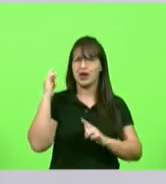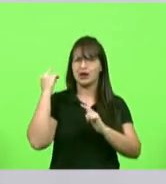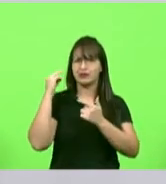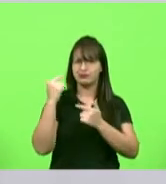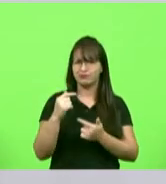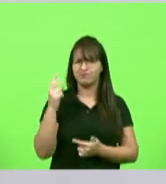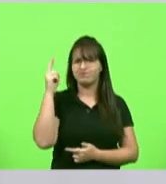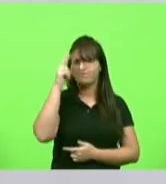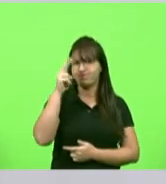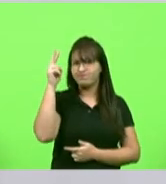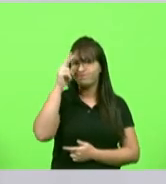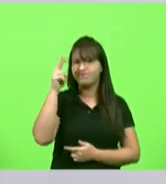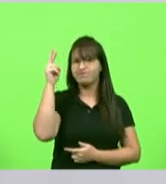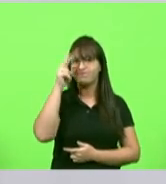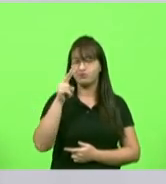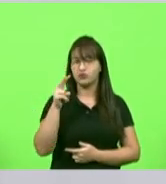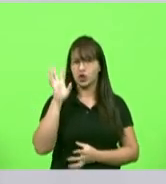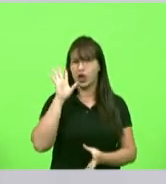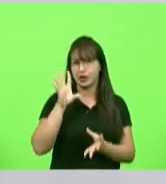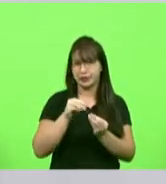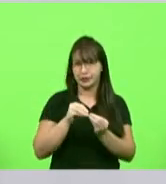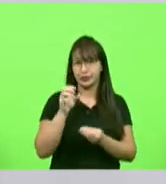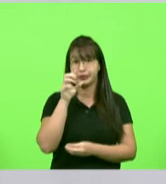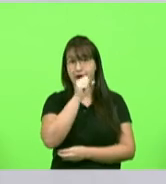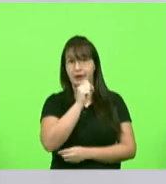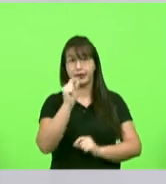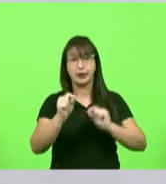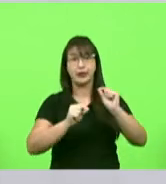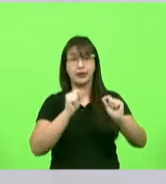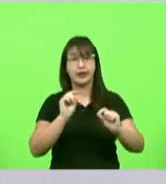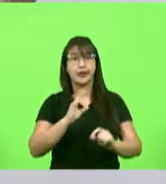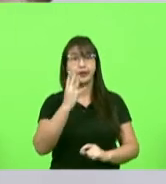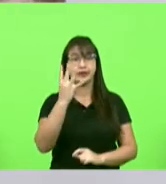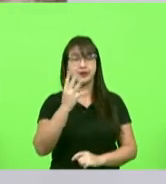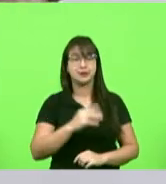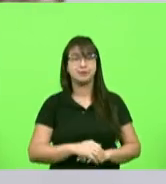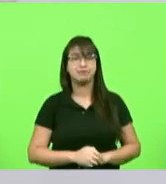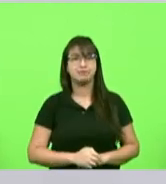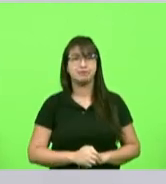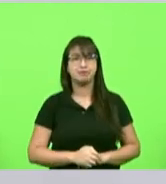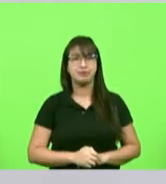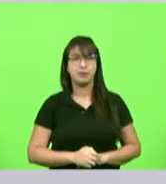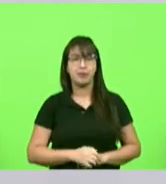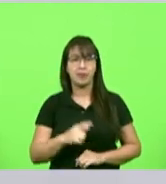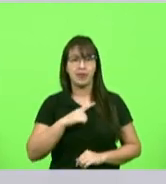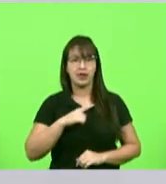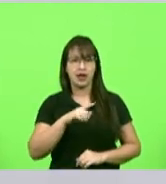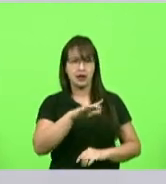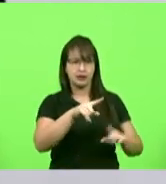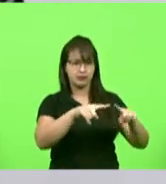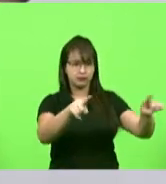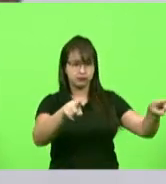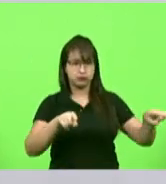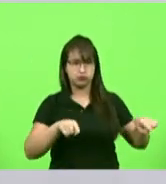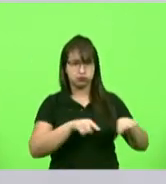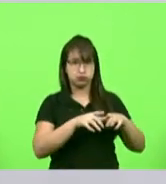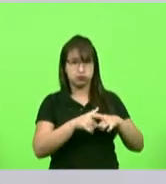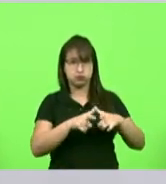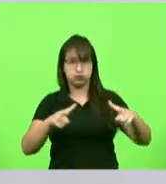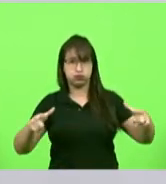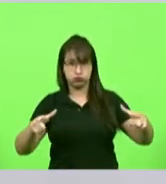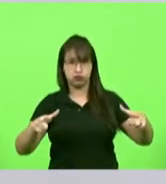para resumir rapidamente existia uma grande área de terra de um grande